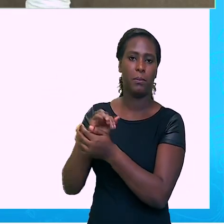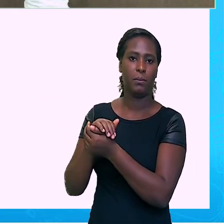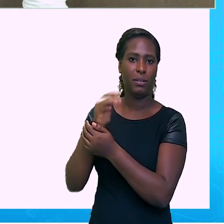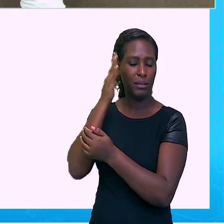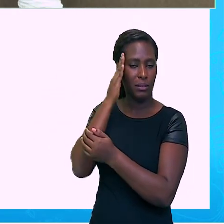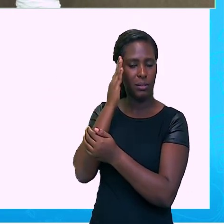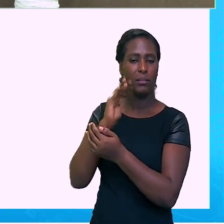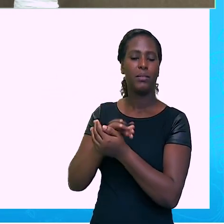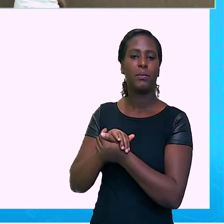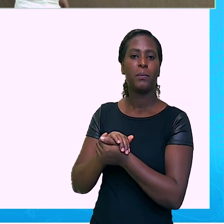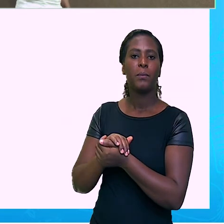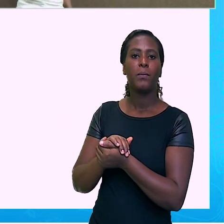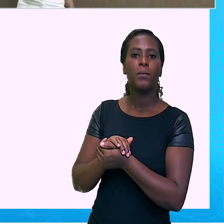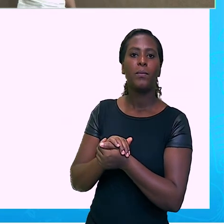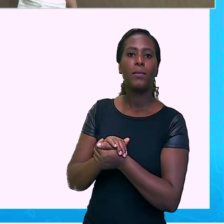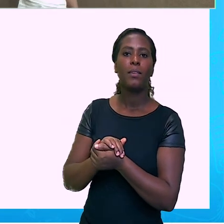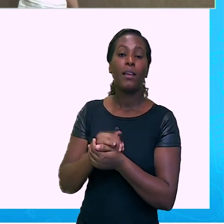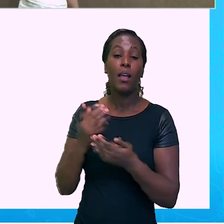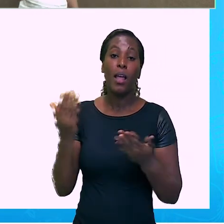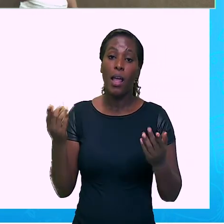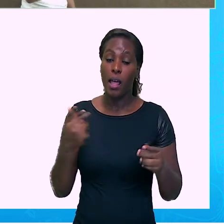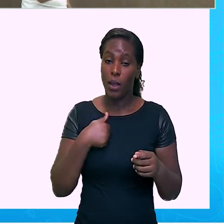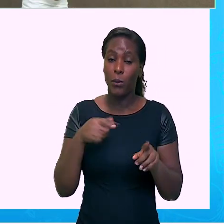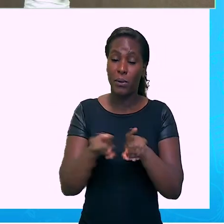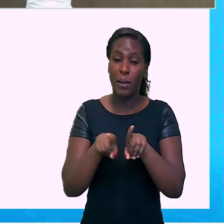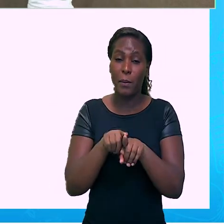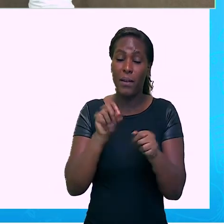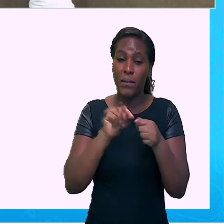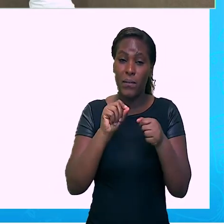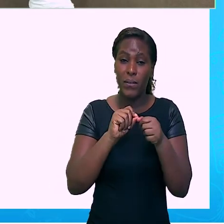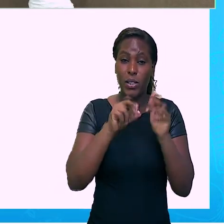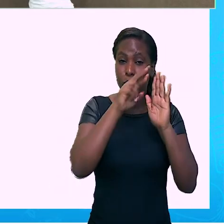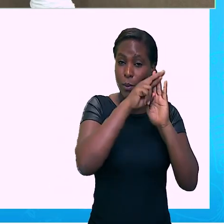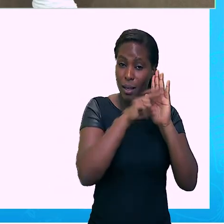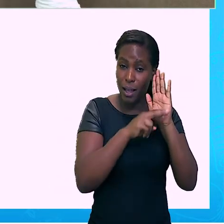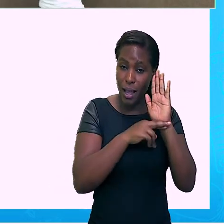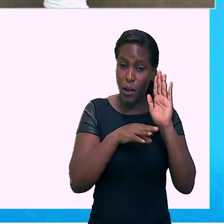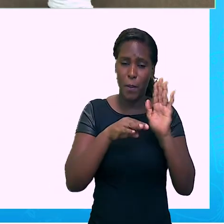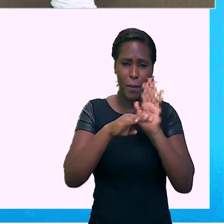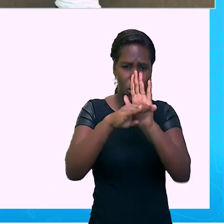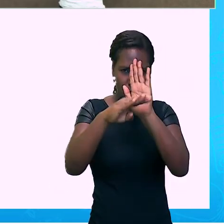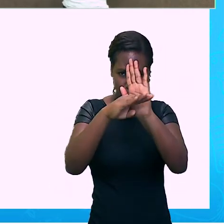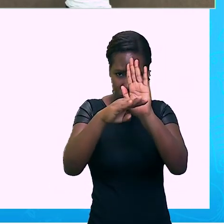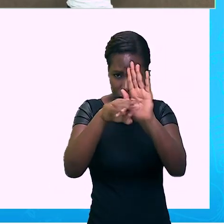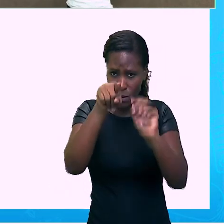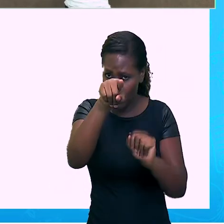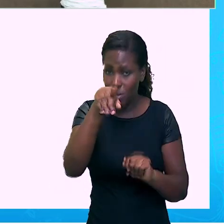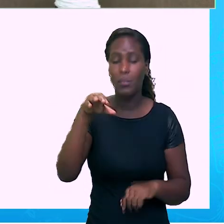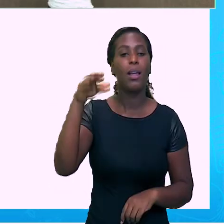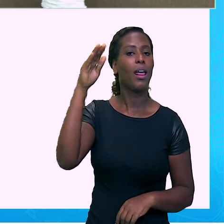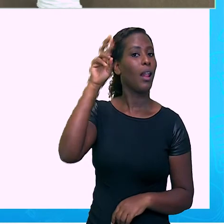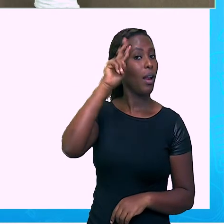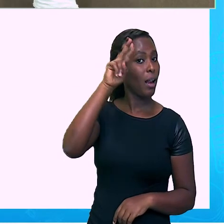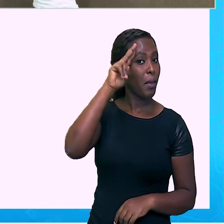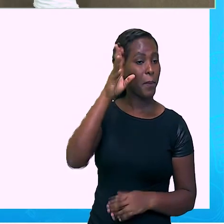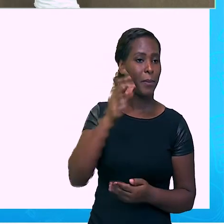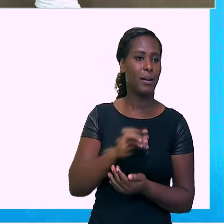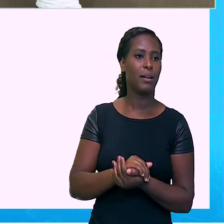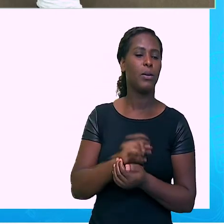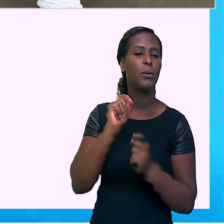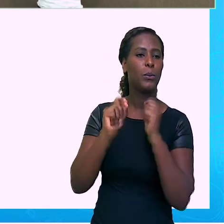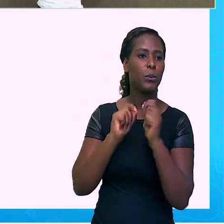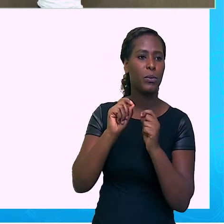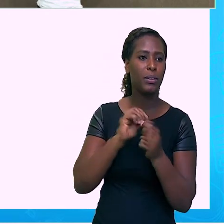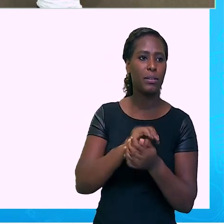Eu escrevi aqui uma regrinha para ajudar a lembrar. A potência de expoente negativo é uma fração